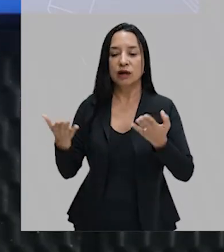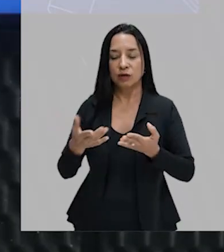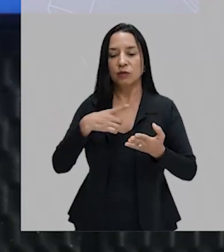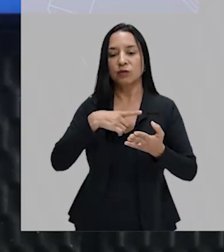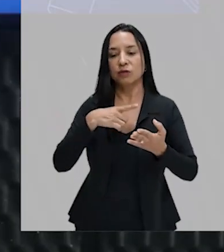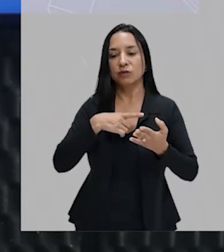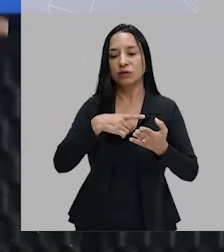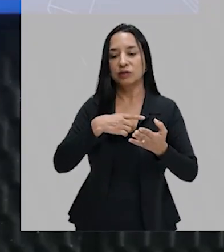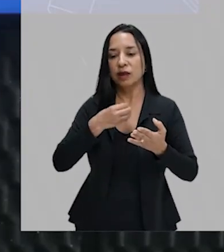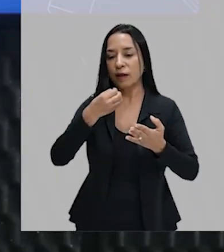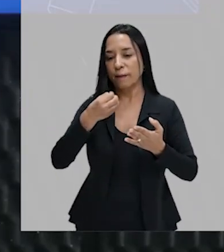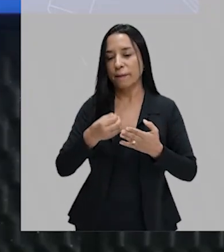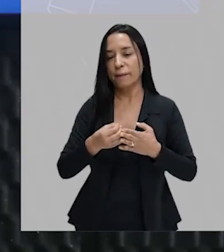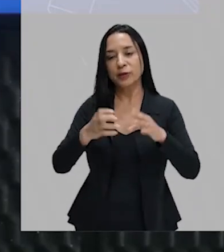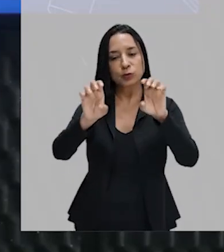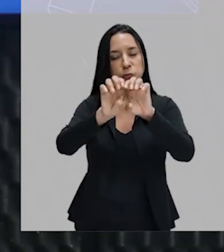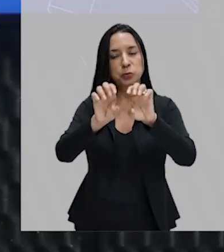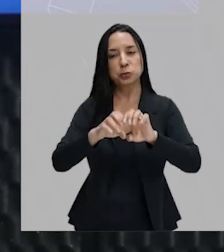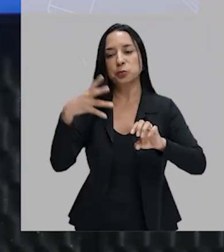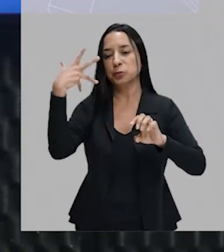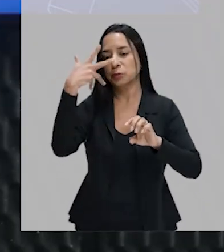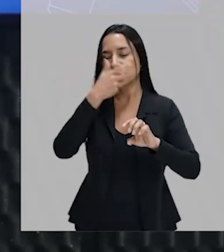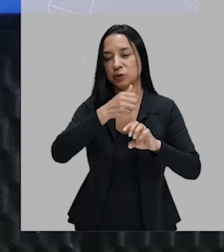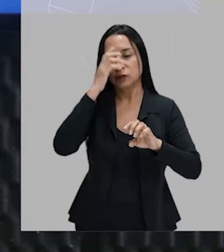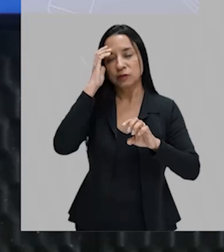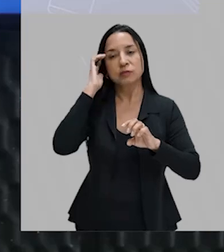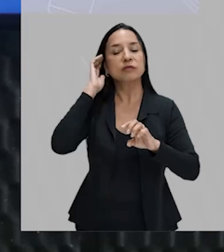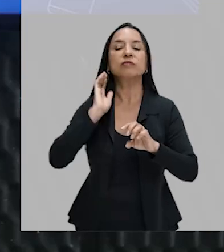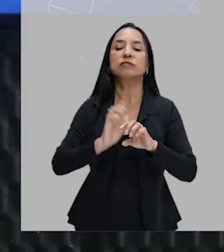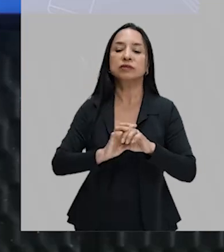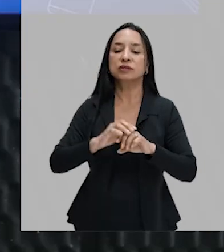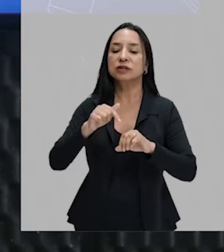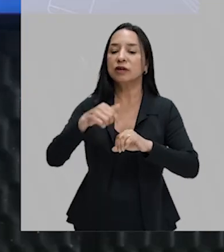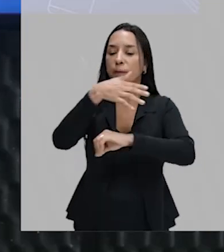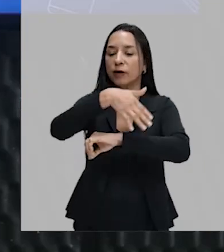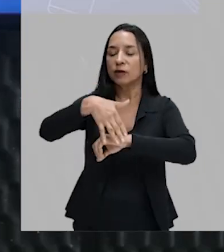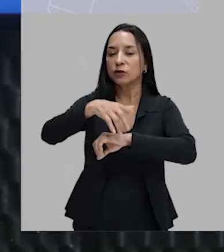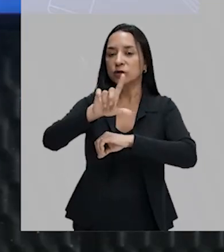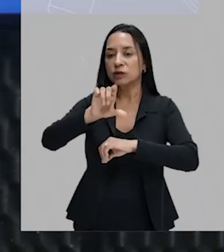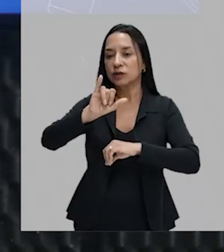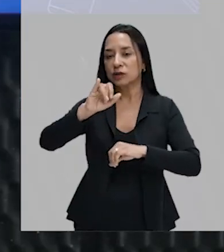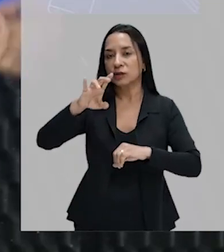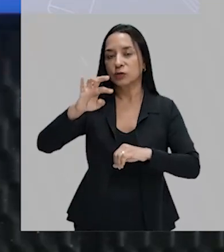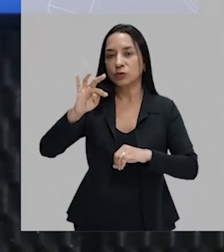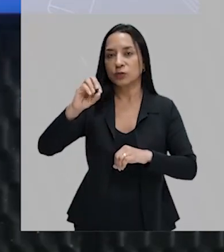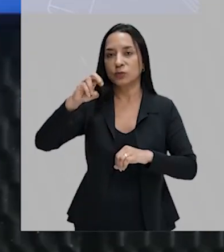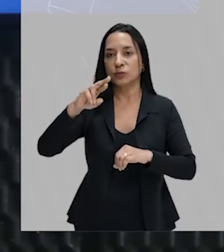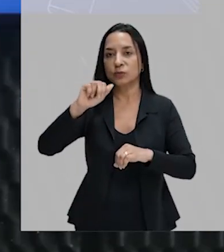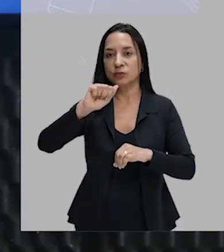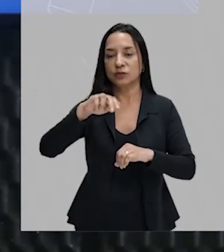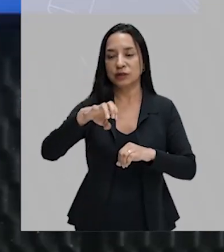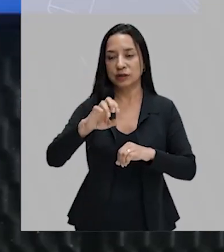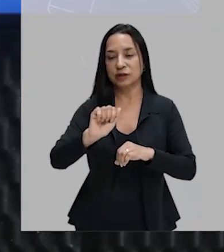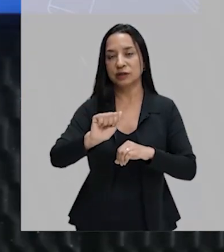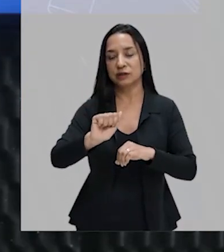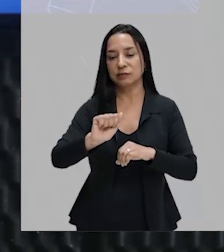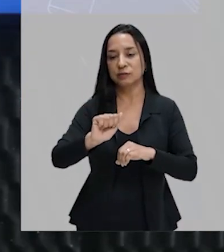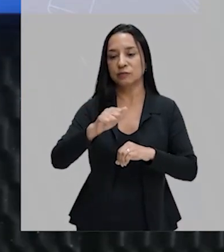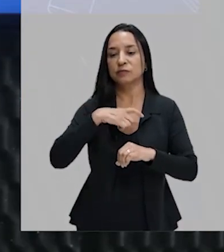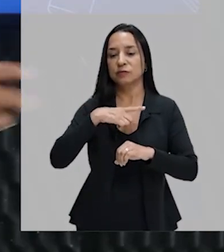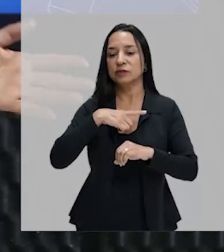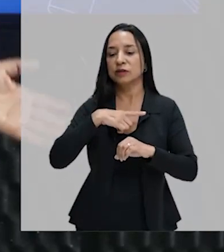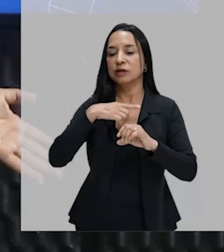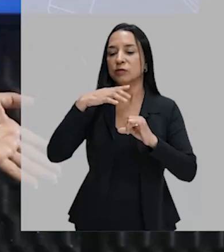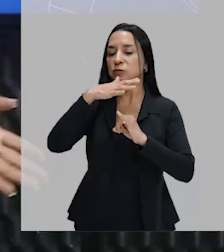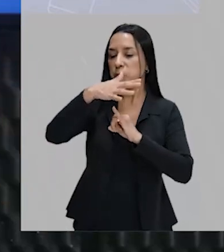bela estrutura da serpente lá na litorânea. Então, ou seja, nós estamos, nós somos